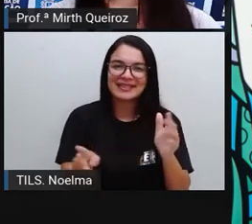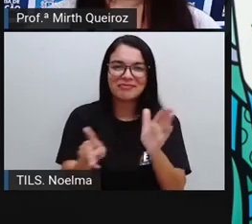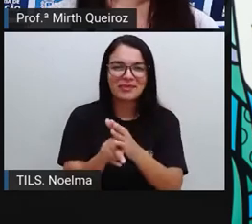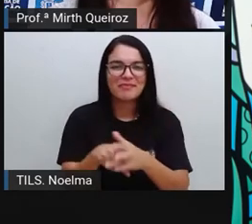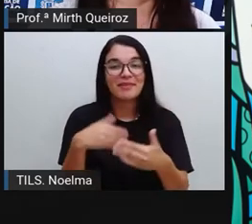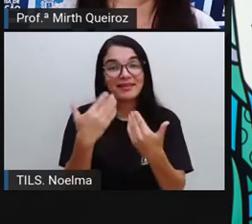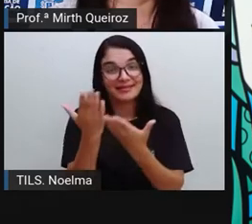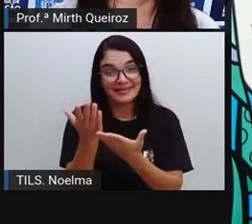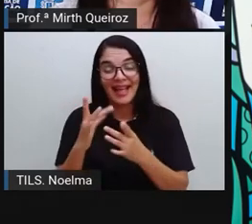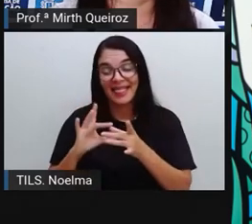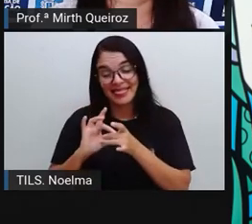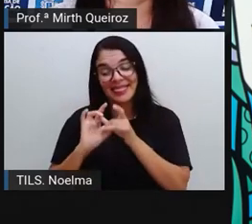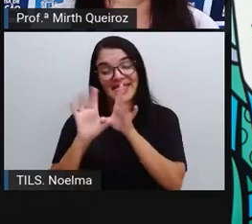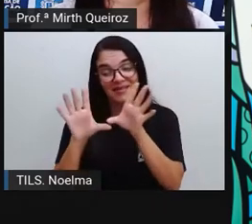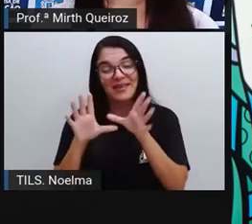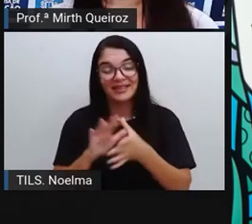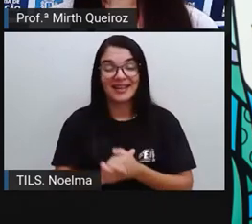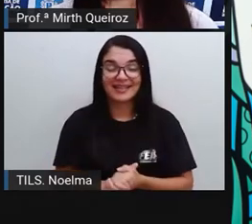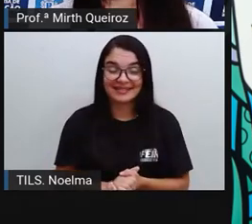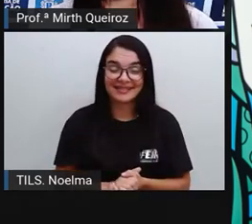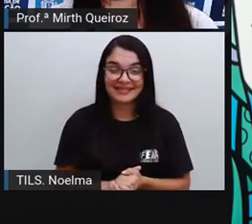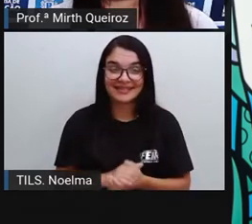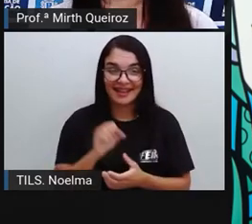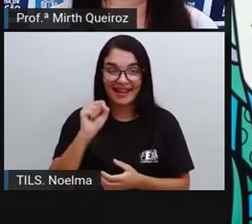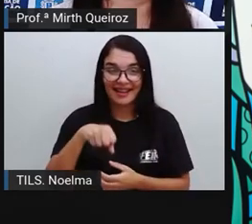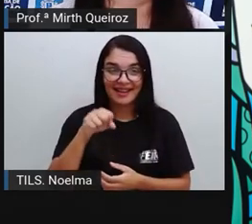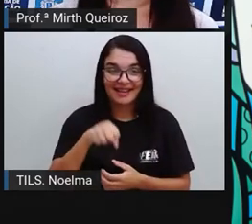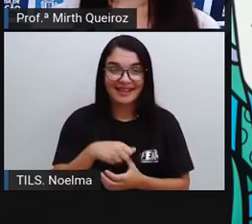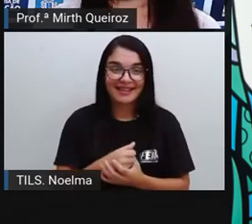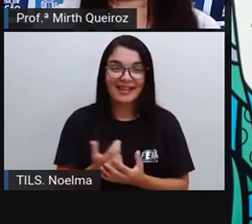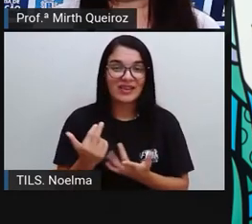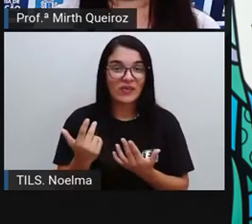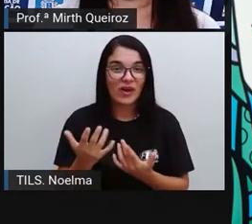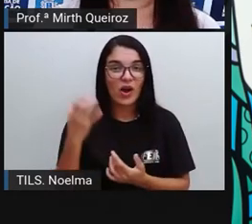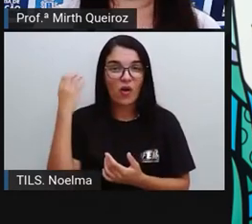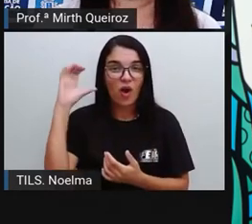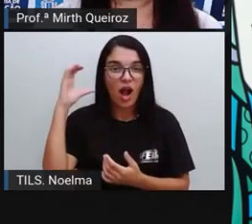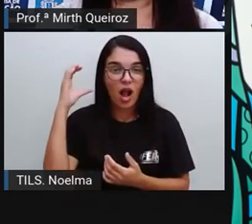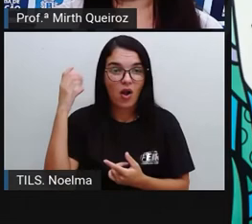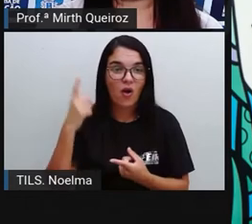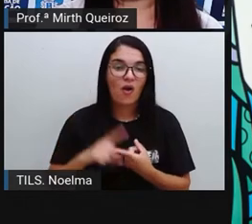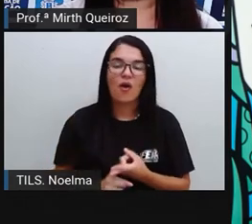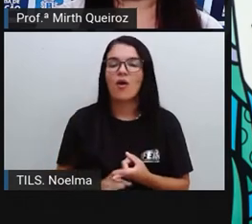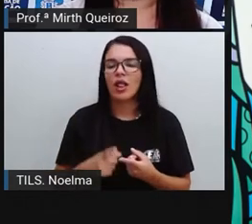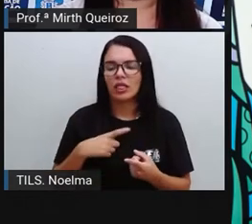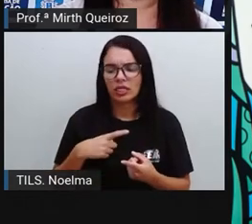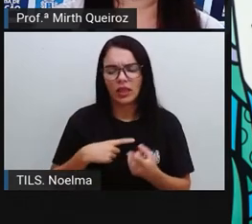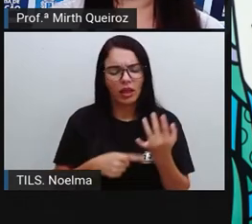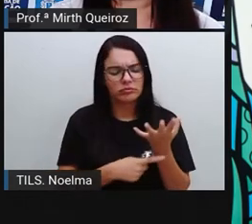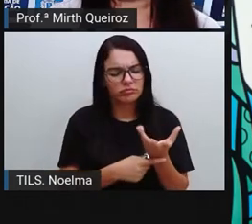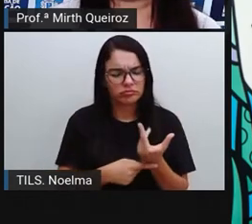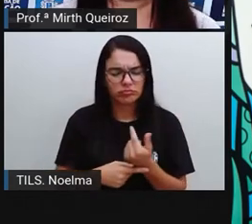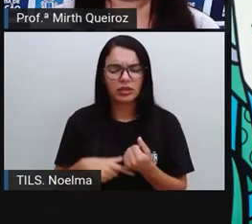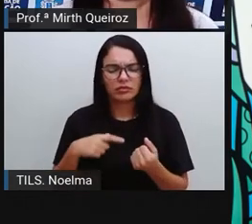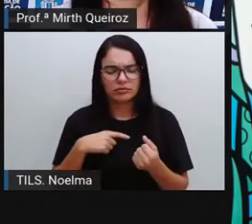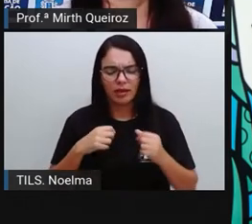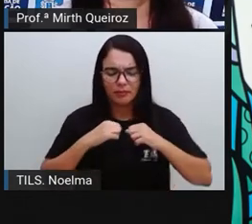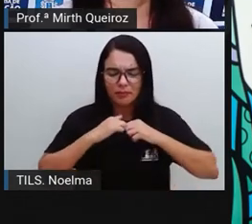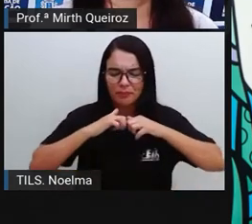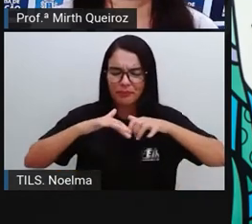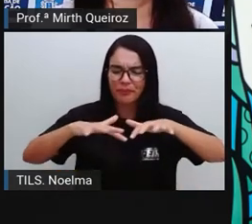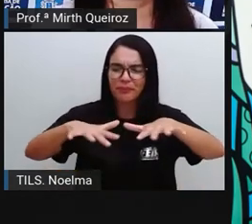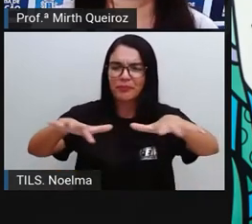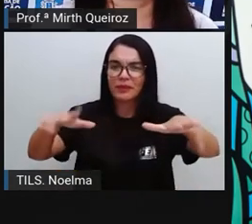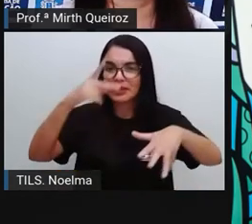ela teria um poder maior de alcance, como acontece com a Pepsi, como acontece com a Coca-Cola, né? Com as obras de arte dele, vai chegar a um